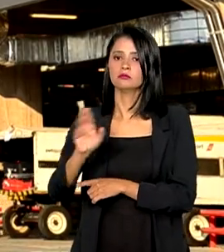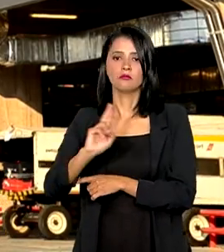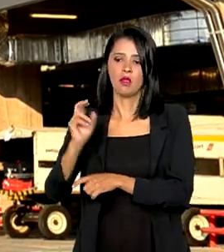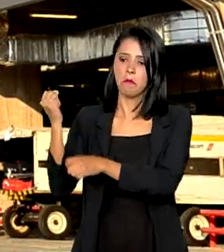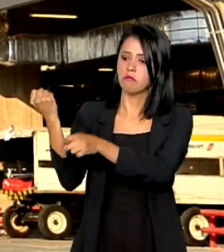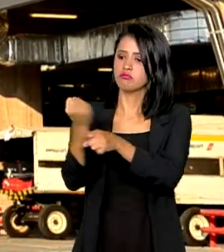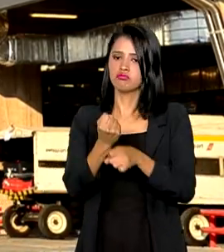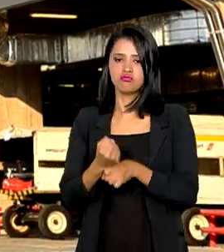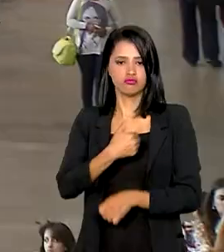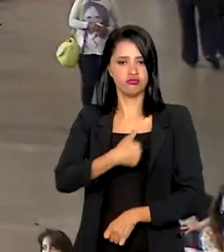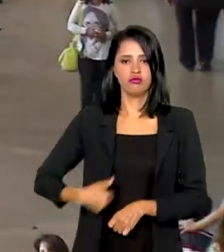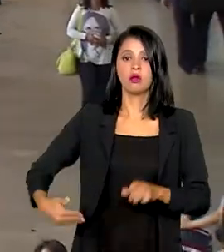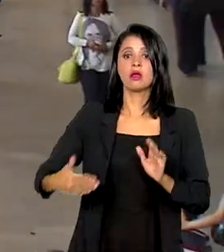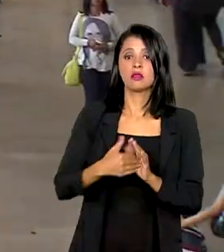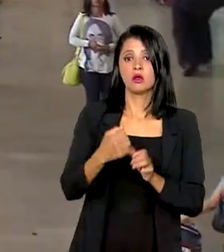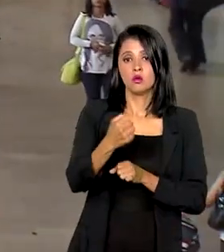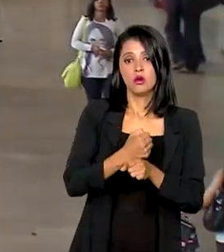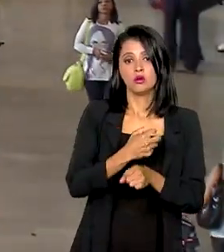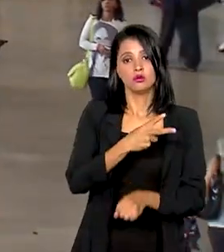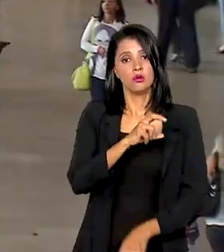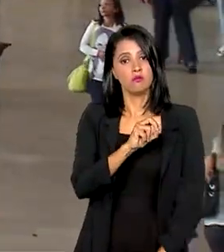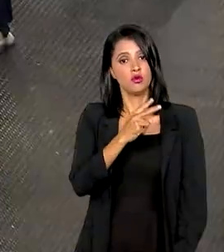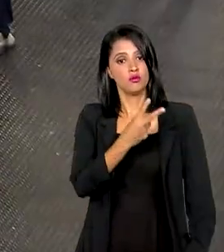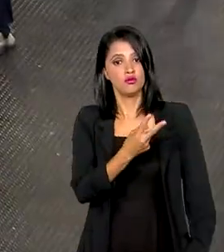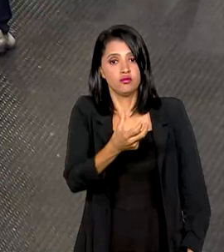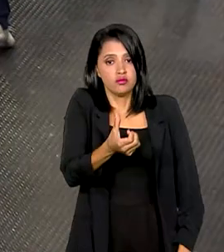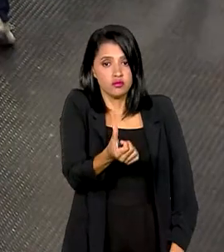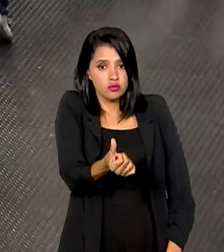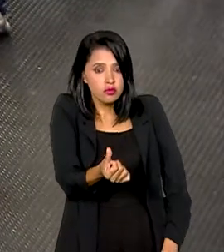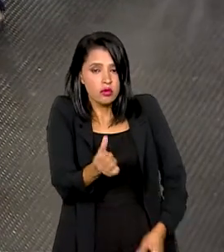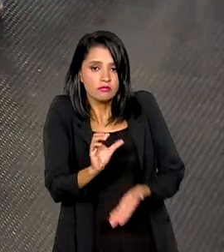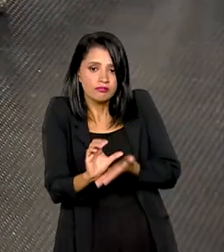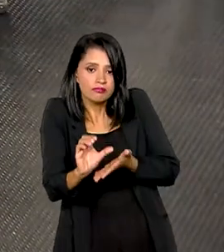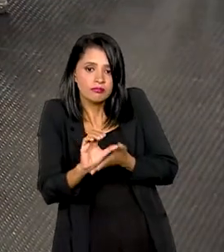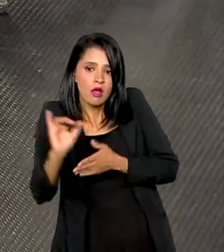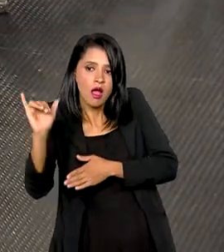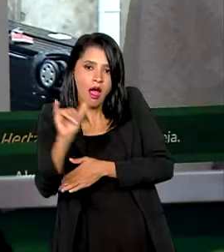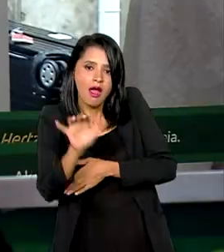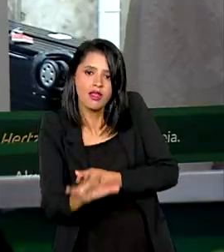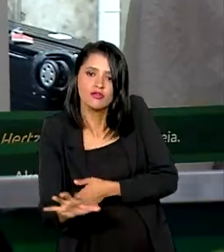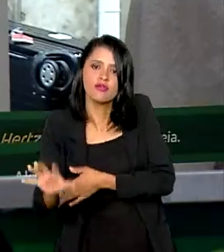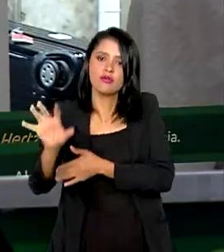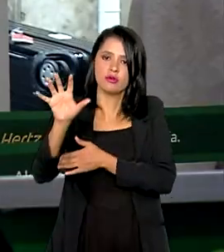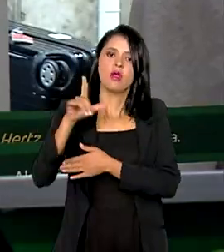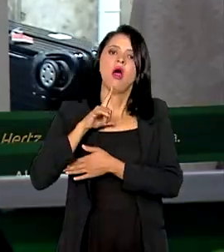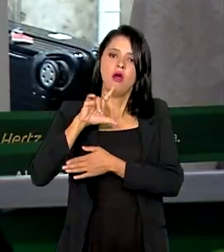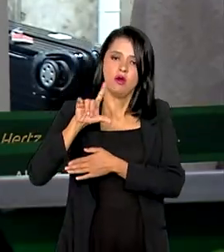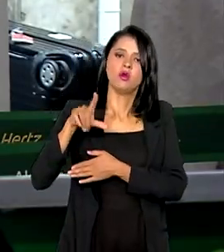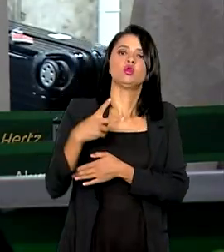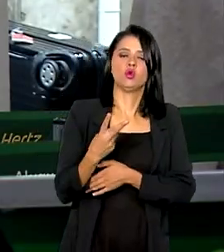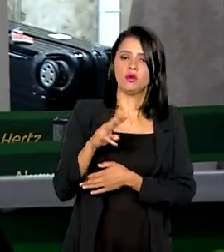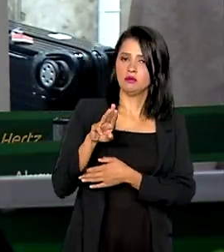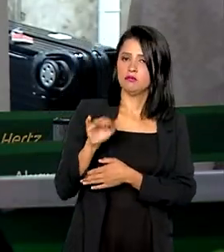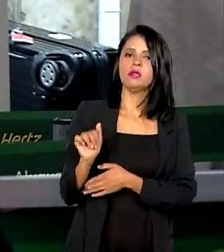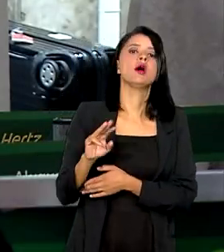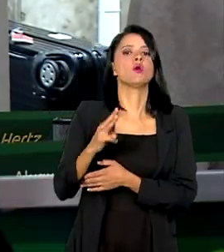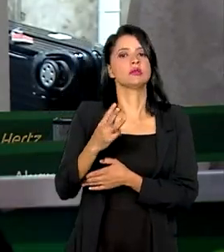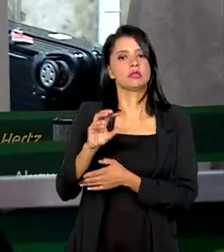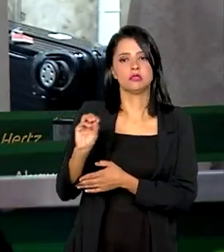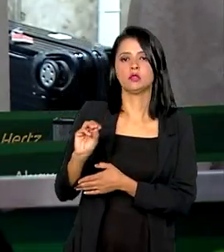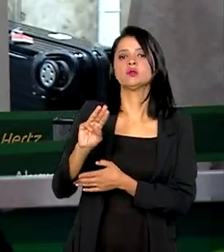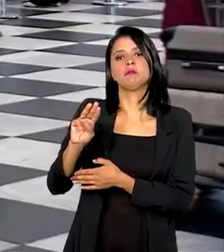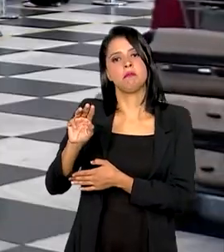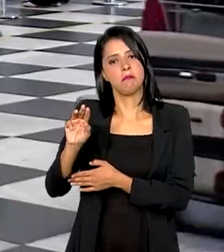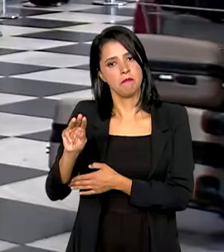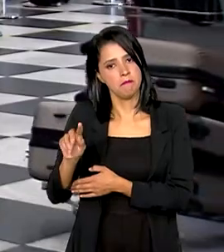públicas até 2026. O fomento à aviação regional deve contar com 2 bilhões e 300 milhões